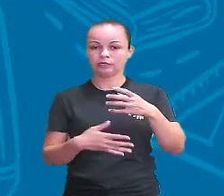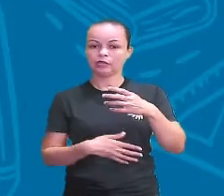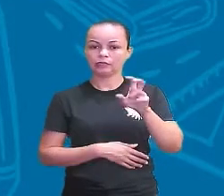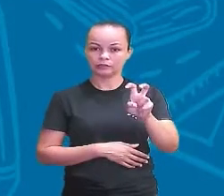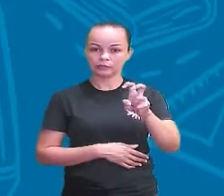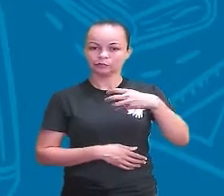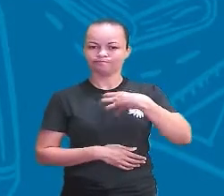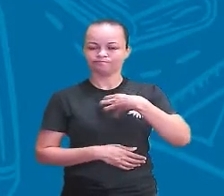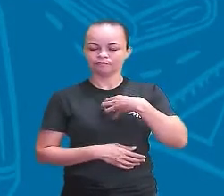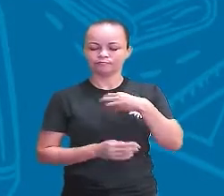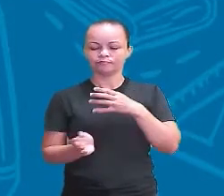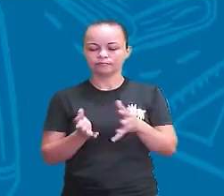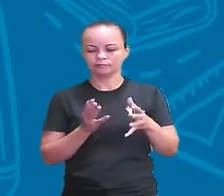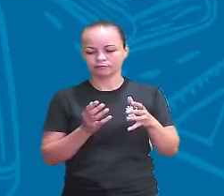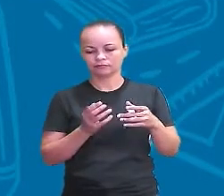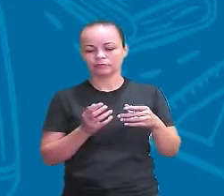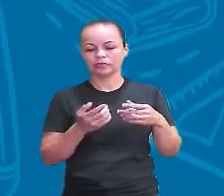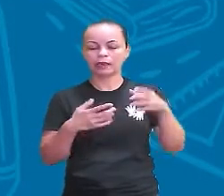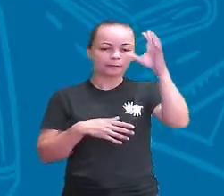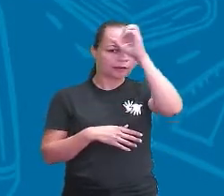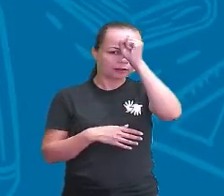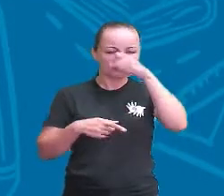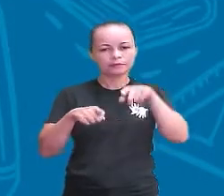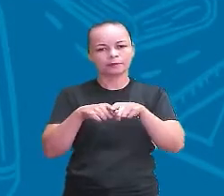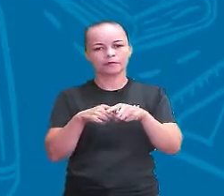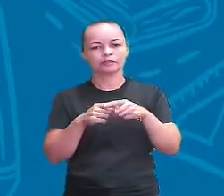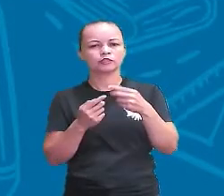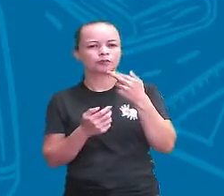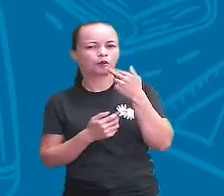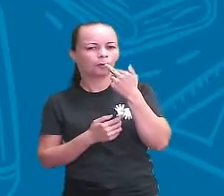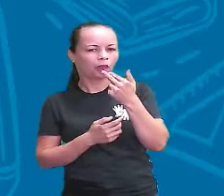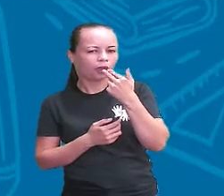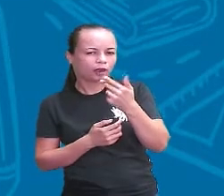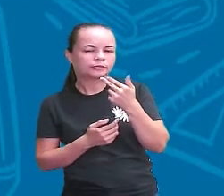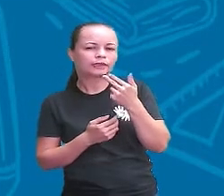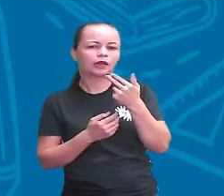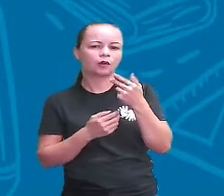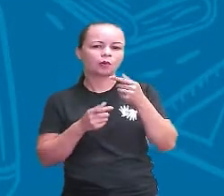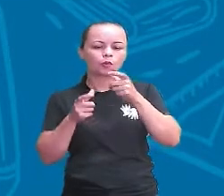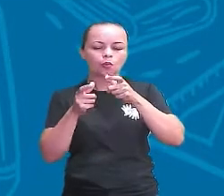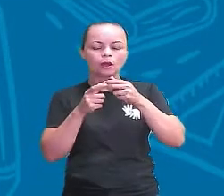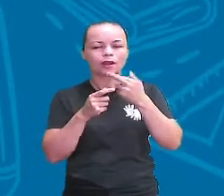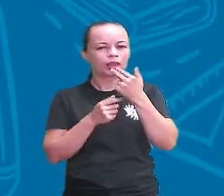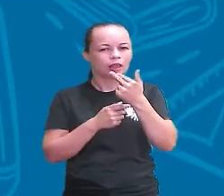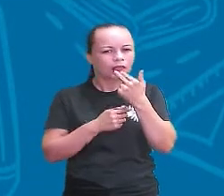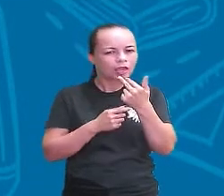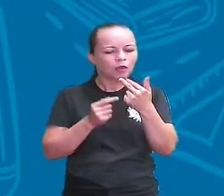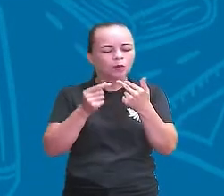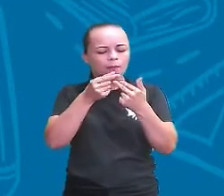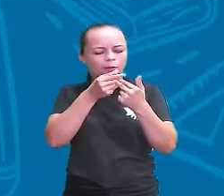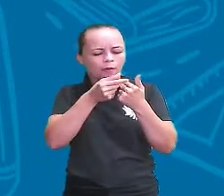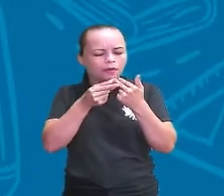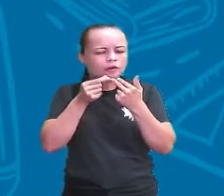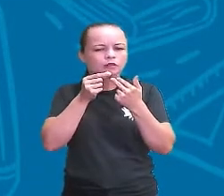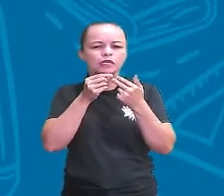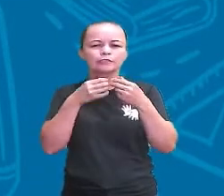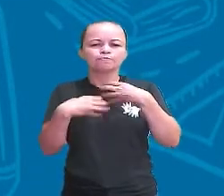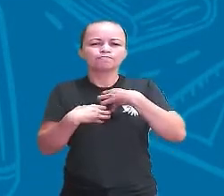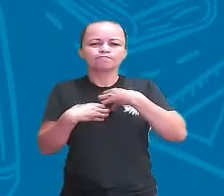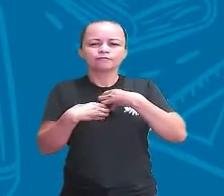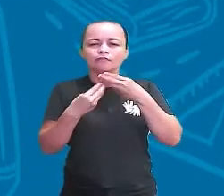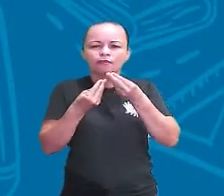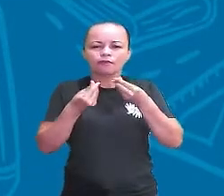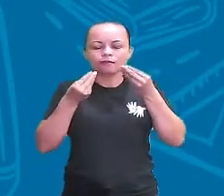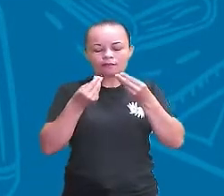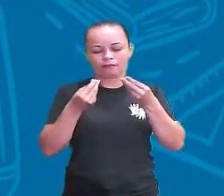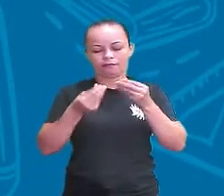sentidos. E aprendemos também sobre o paladar, que é os locais da língua onde sentimos cada sabor, né? A gente também